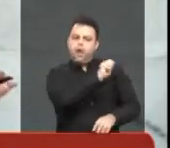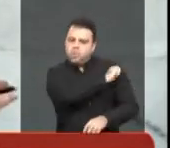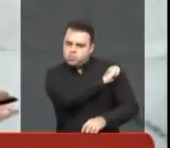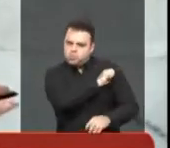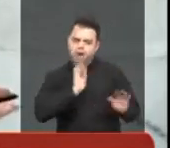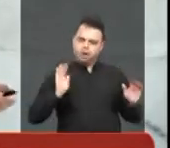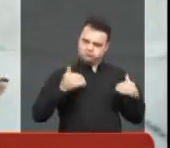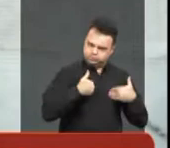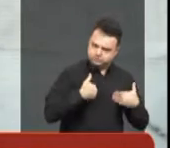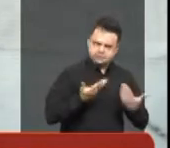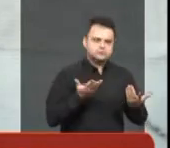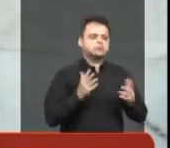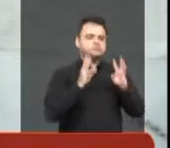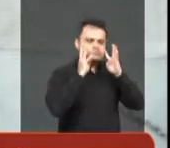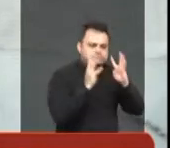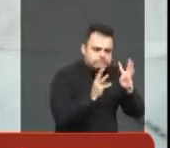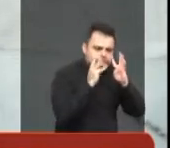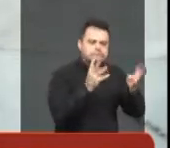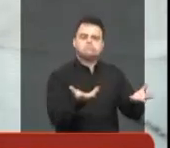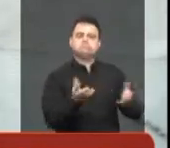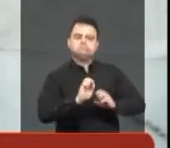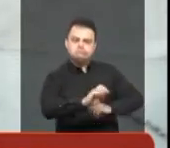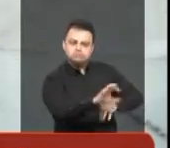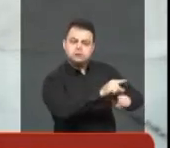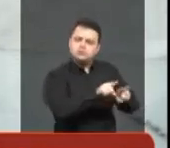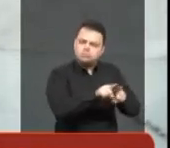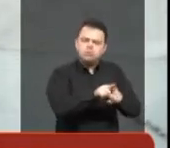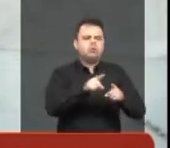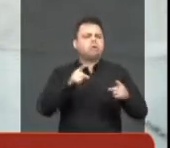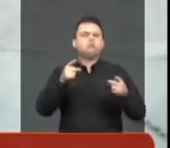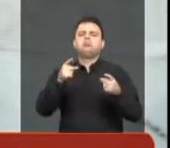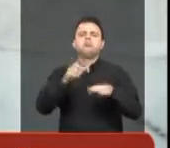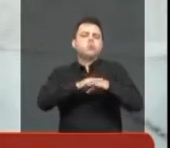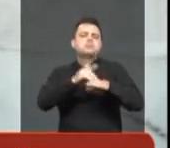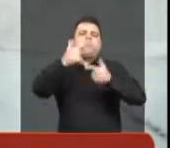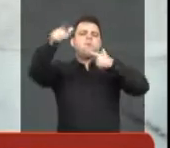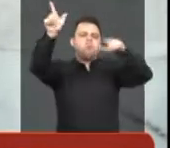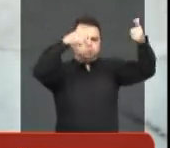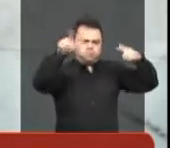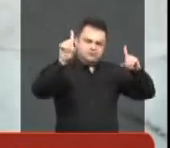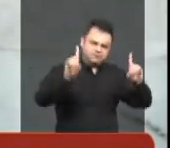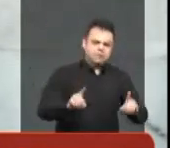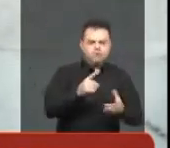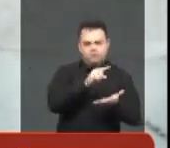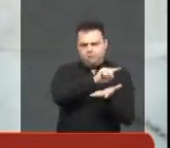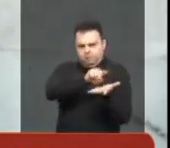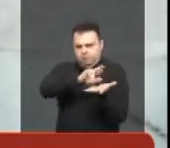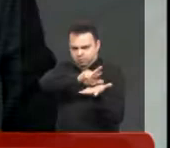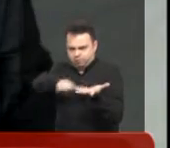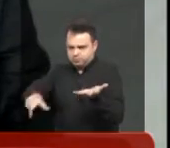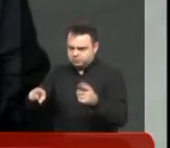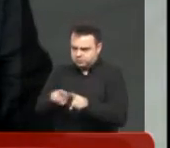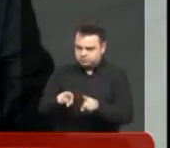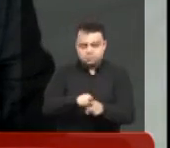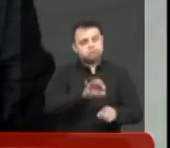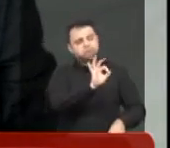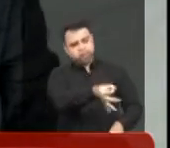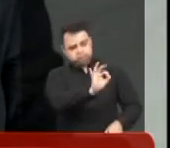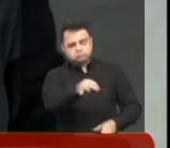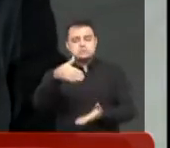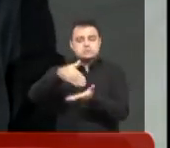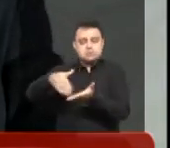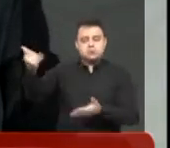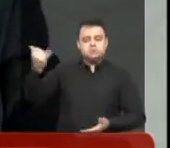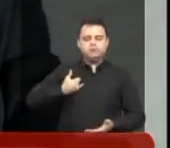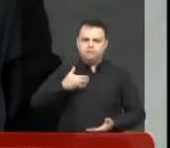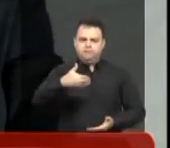esses alunos que têm não só o transtorno do espectro autista, mas também outros transtornos. Sim, foi cobrada essa capacitação